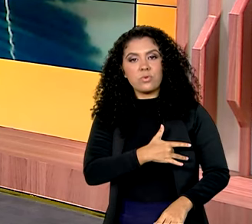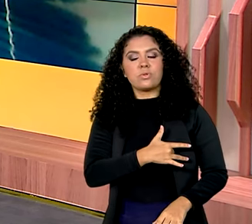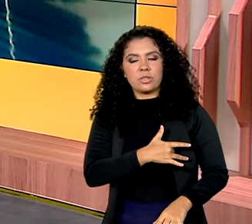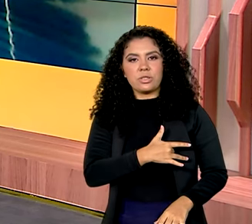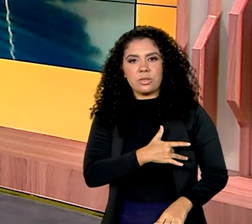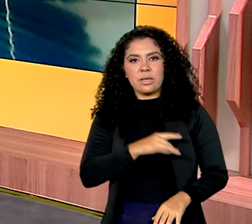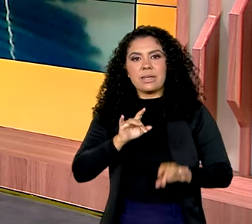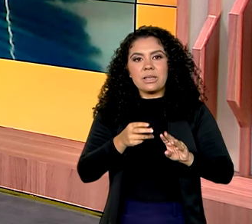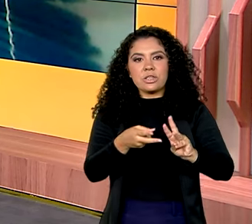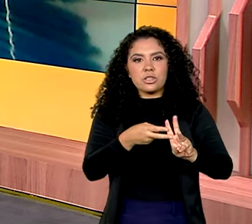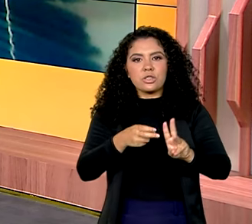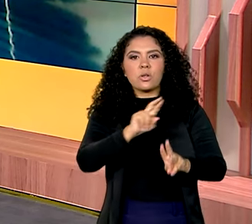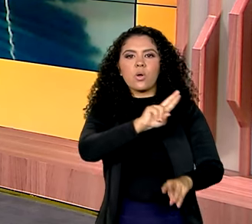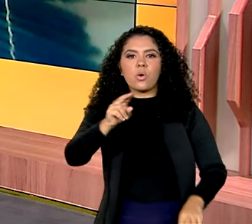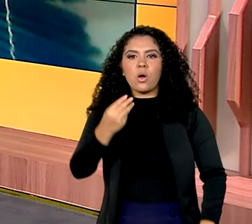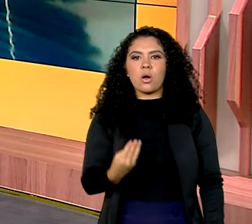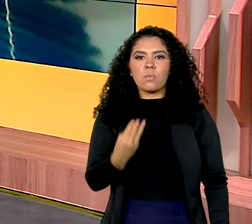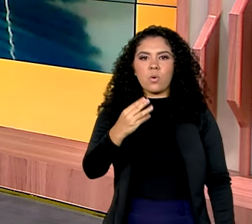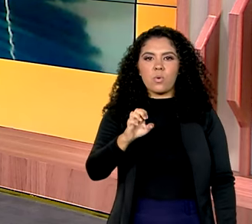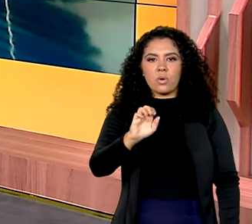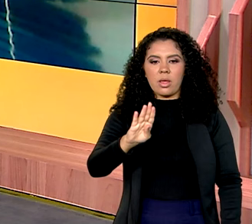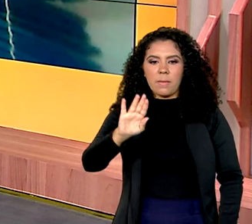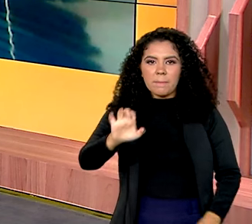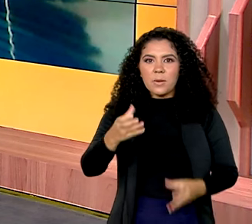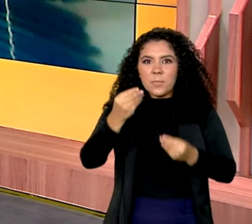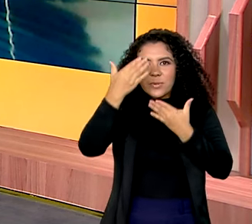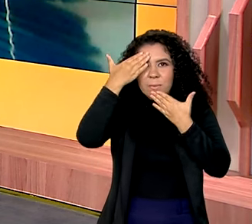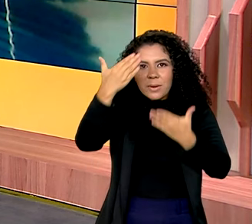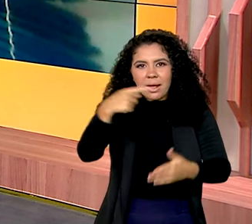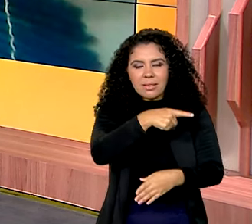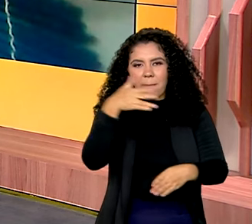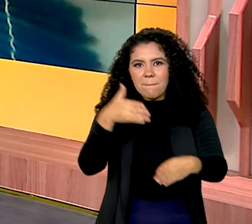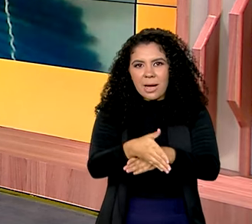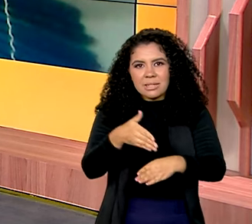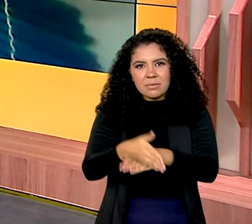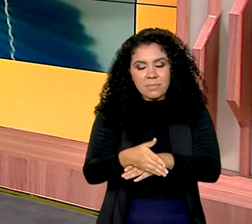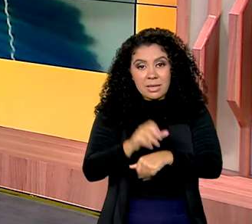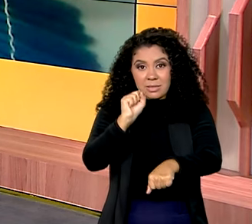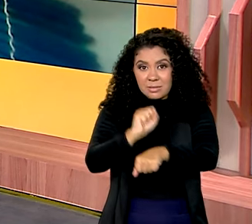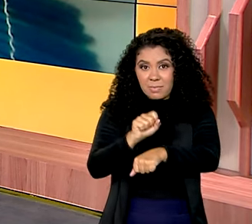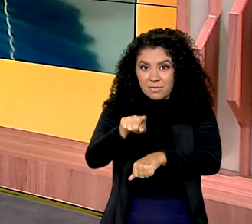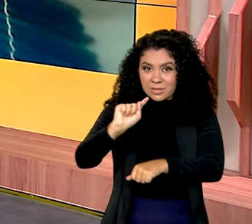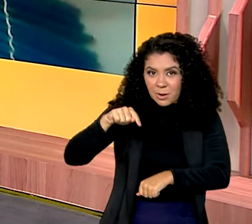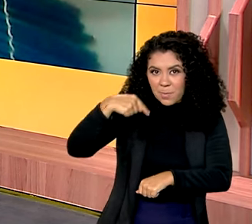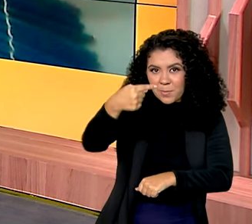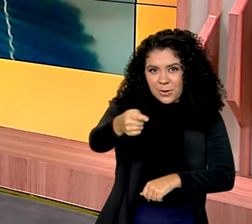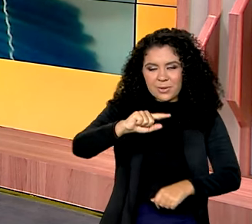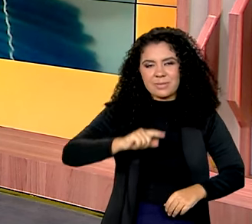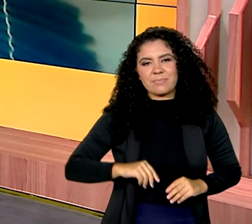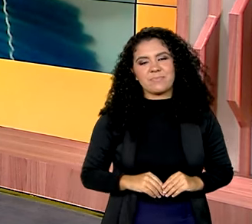Tapeba. Muito obrigada pela participação no nosso programa, e eu aguardo o senhor numa próxima oportunidade.